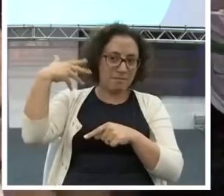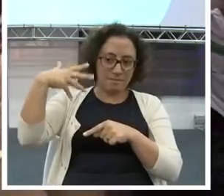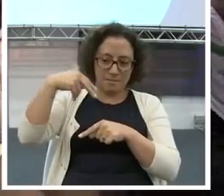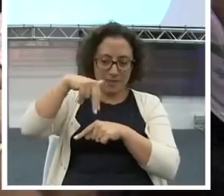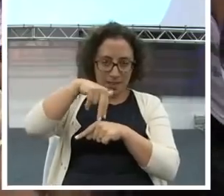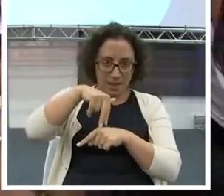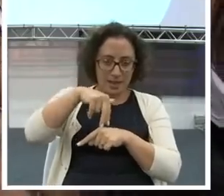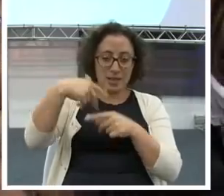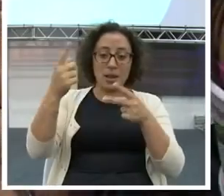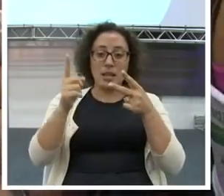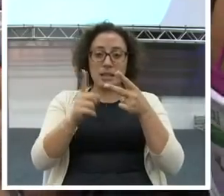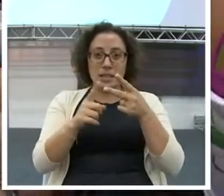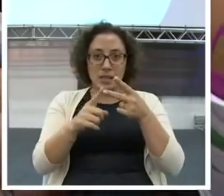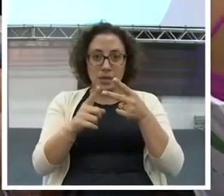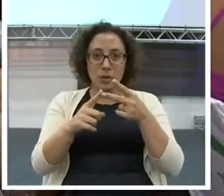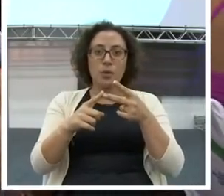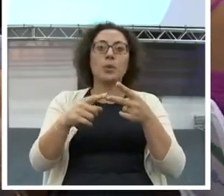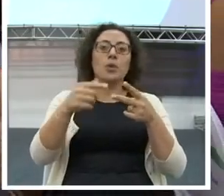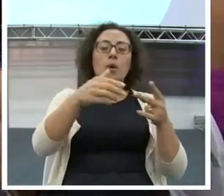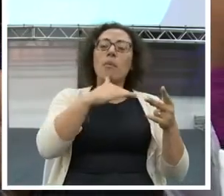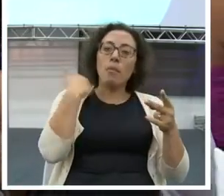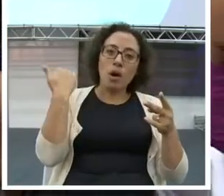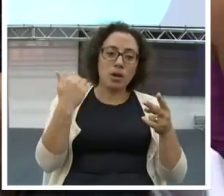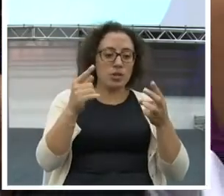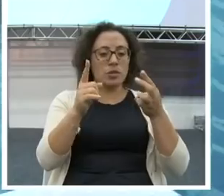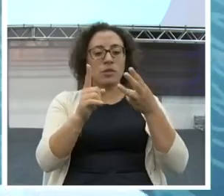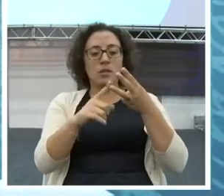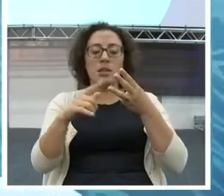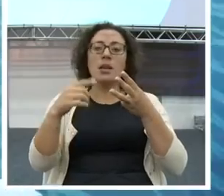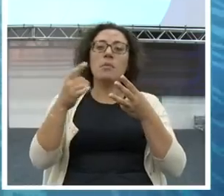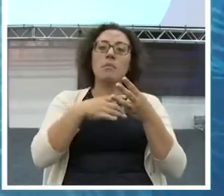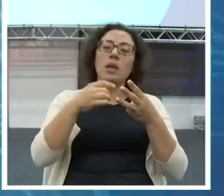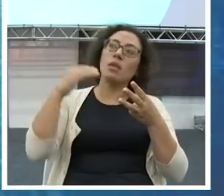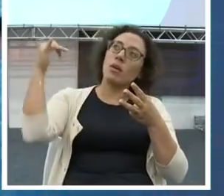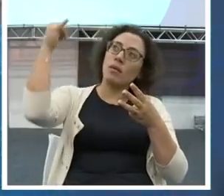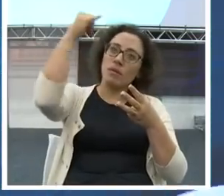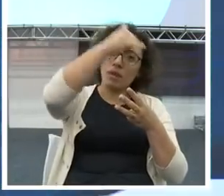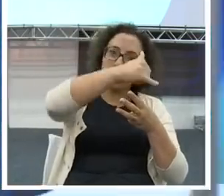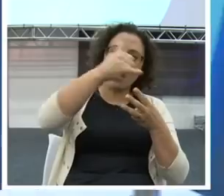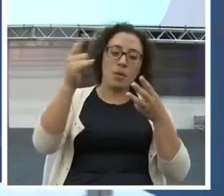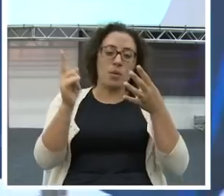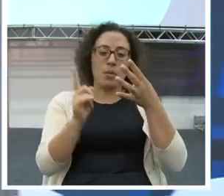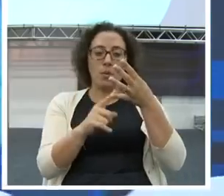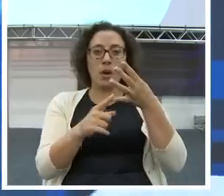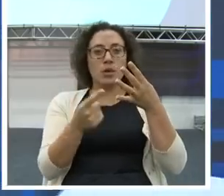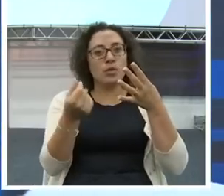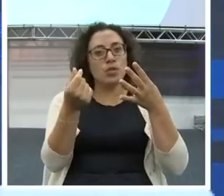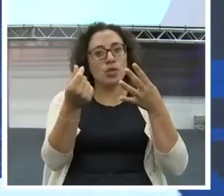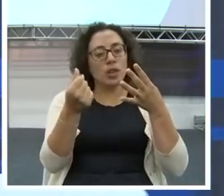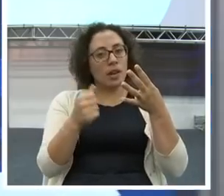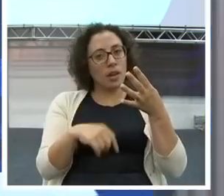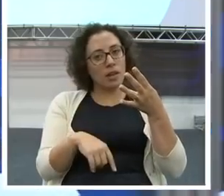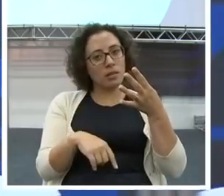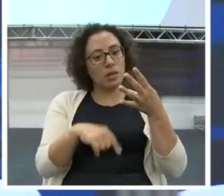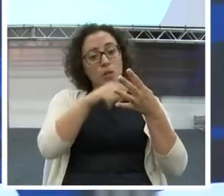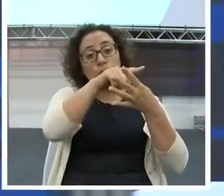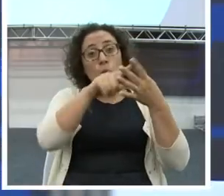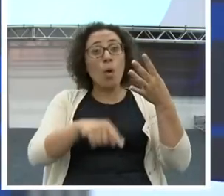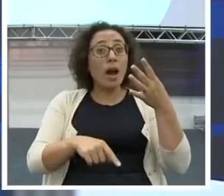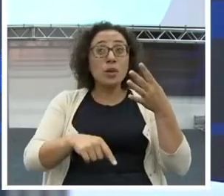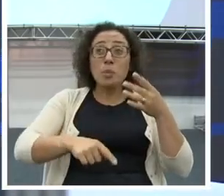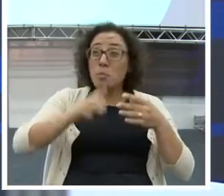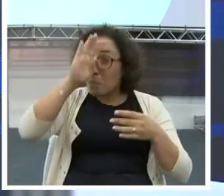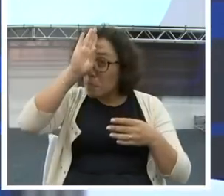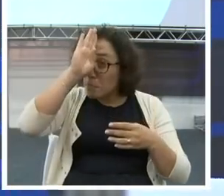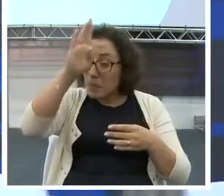Então, a morte. O terceiro é do avião e o quarto é do dinheiro. Aí você vai lá e fala assim, Roberto, medo do dinheiro? Eu falo, tenho medo de falar em